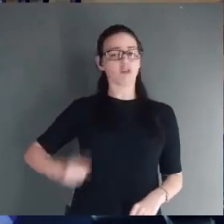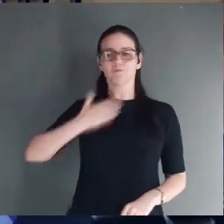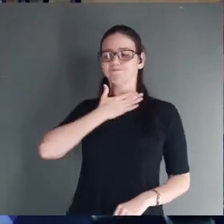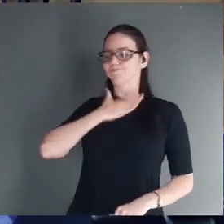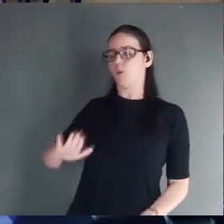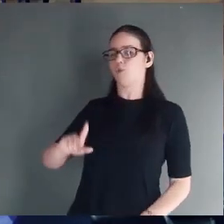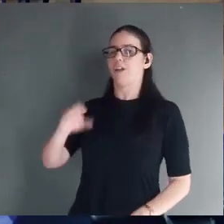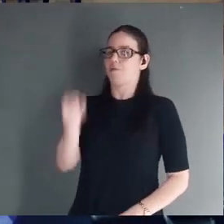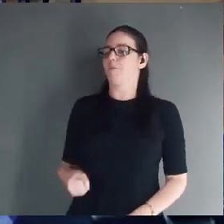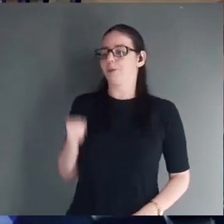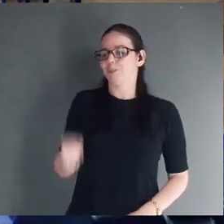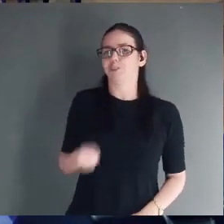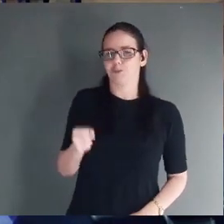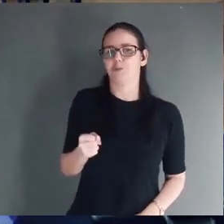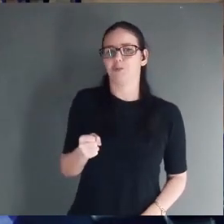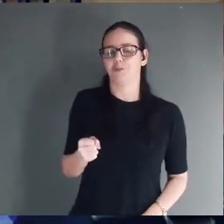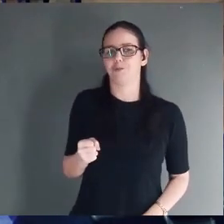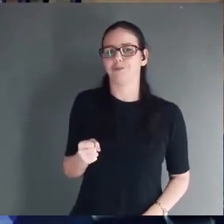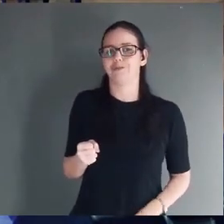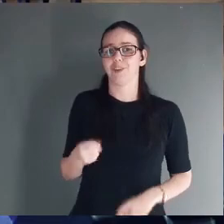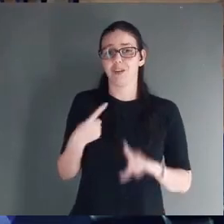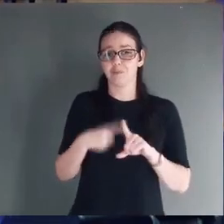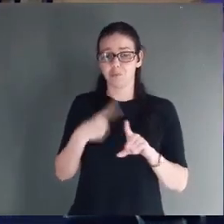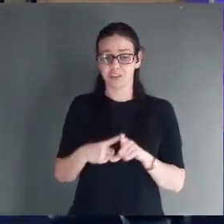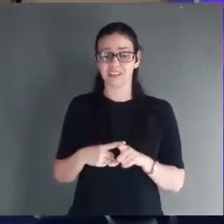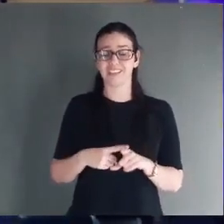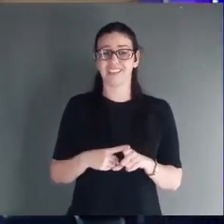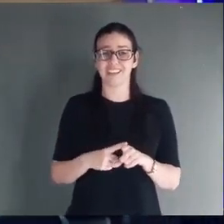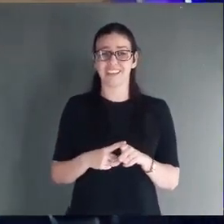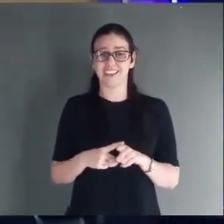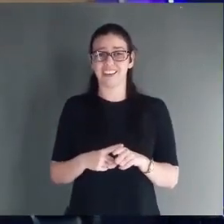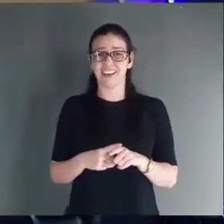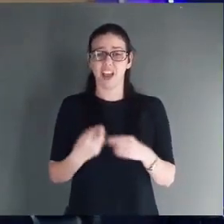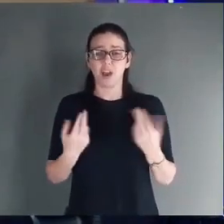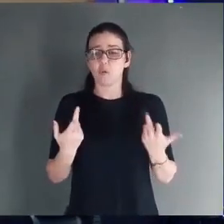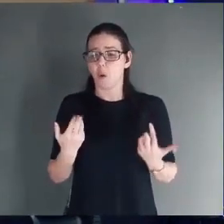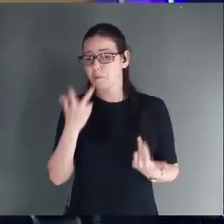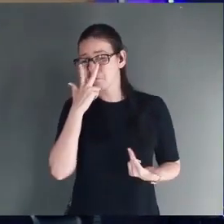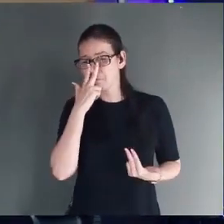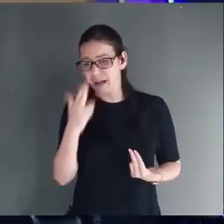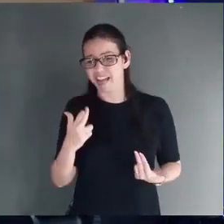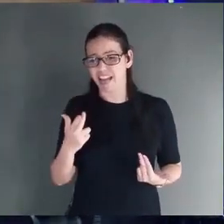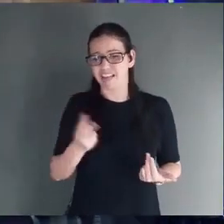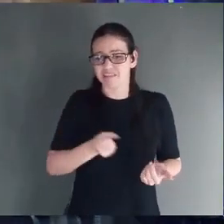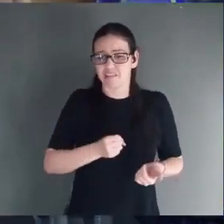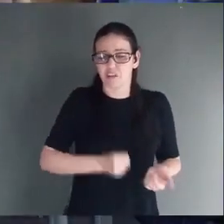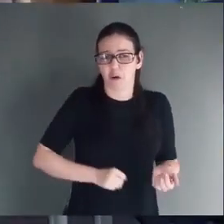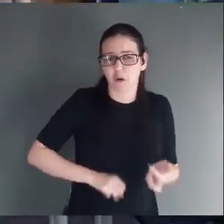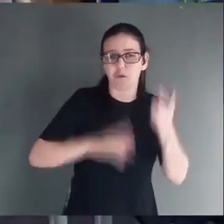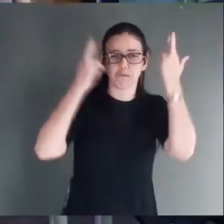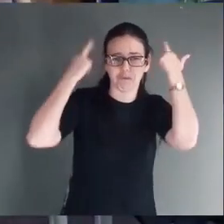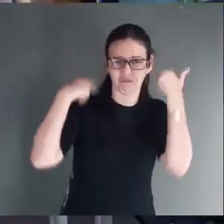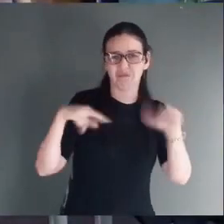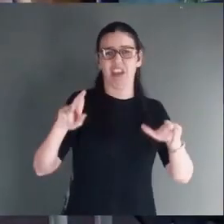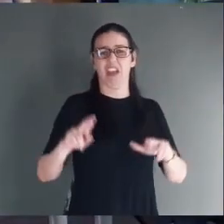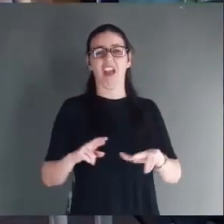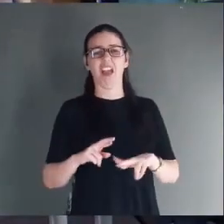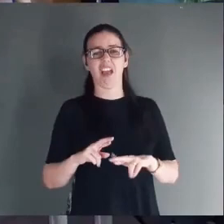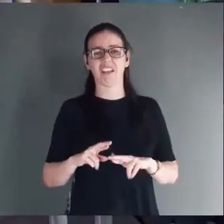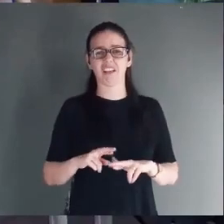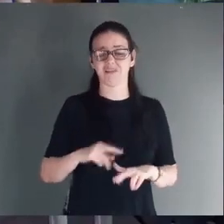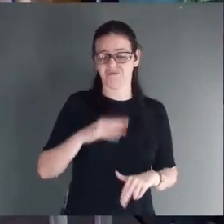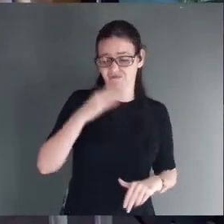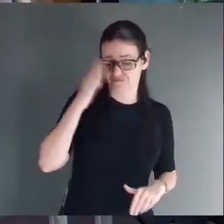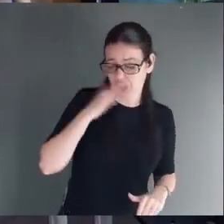Porque eles lidavam, mexiam em coisas impuras. Então, eles viviam a margem, eles não tinham